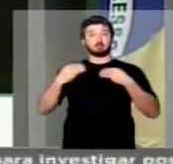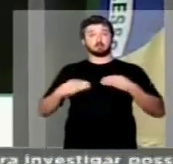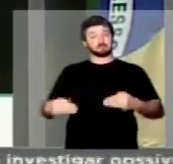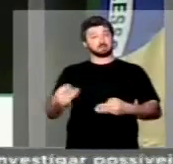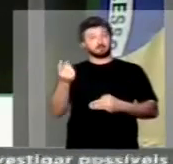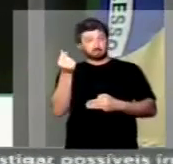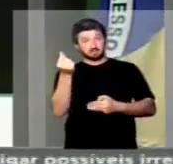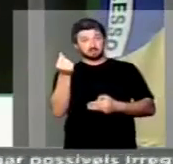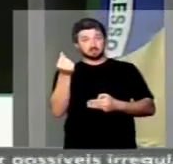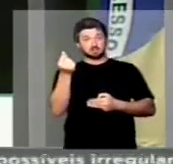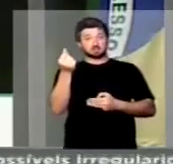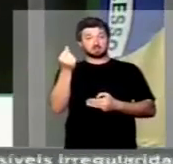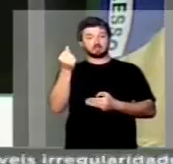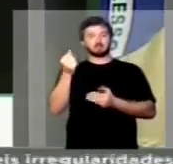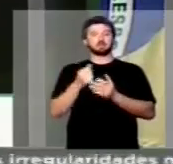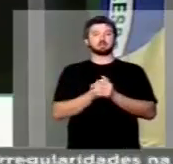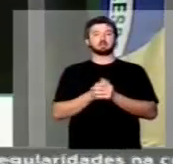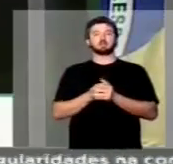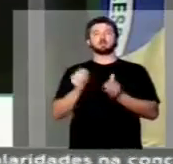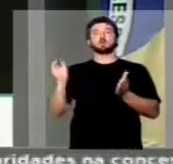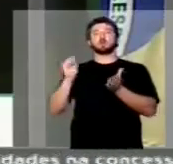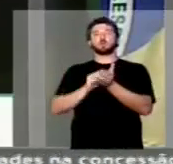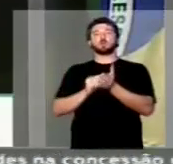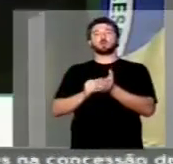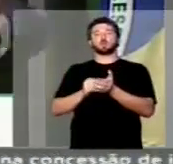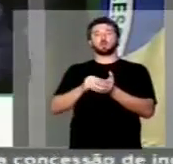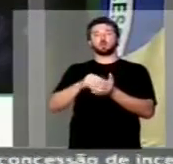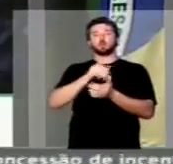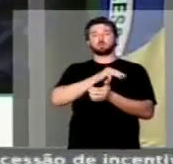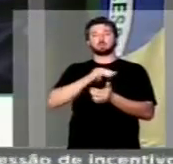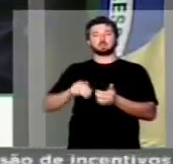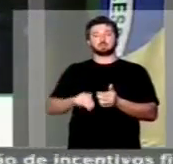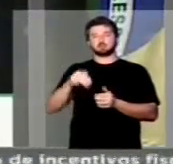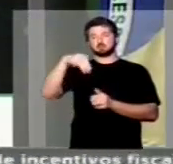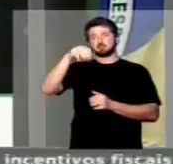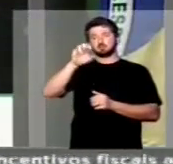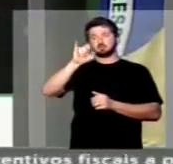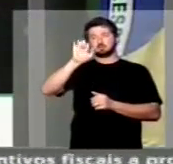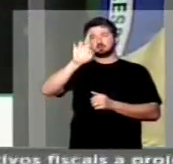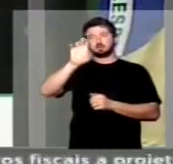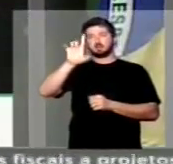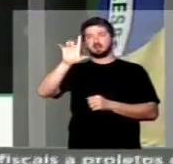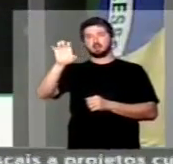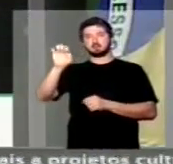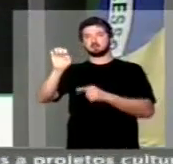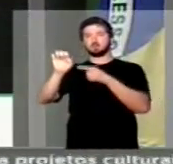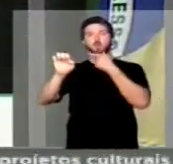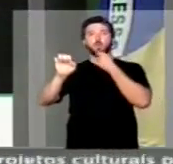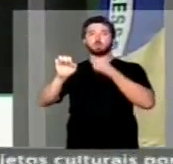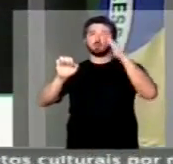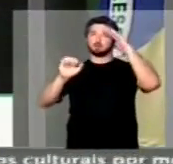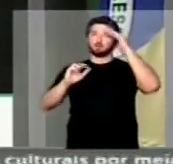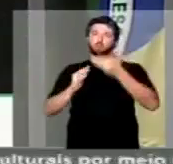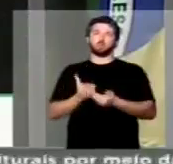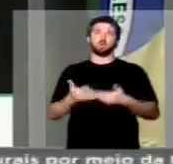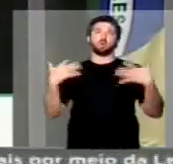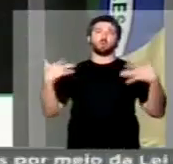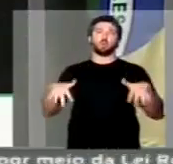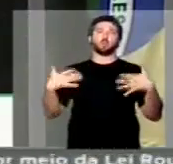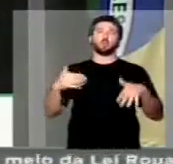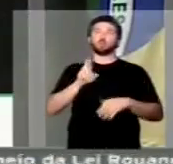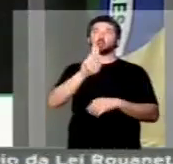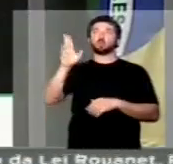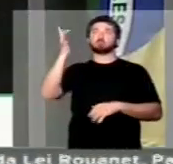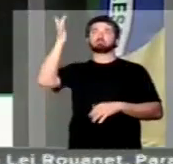Fazenda, colocado o ministro Henrique Meirelles, uma figura que traz credibilidade e